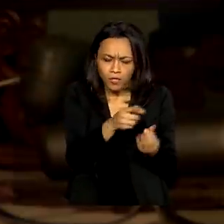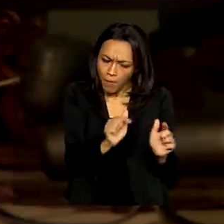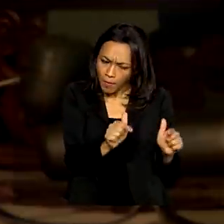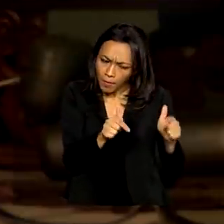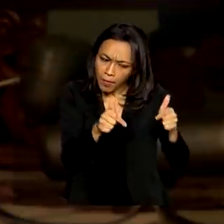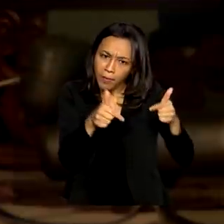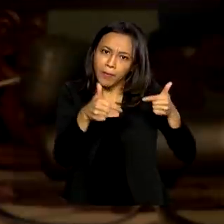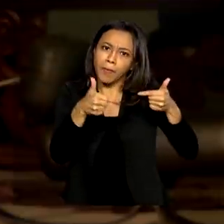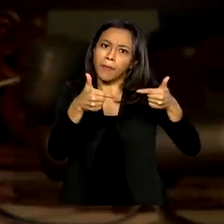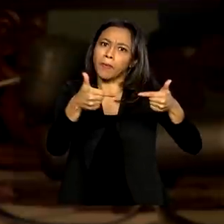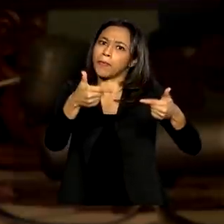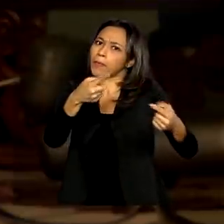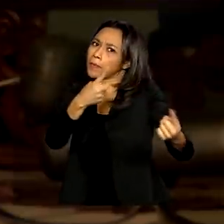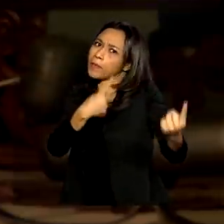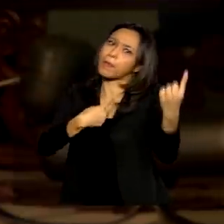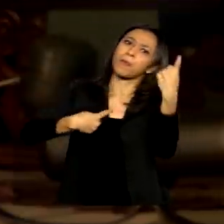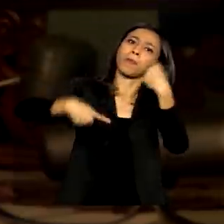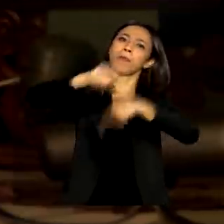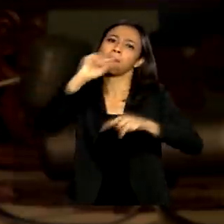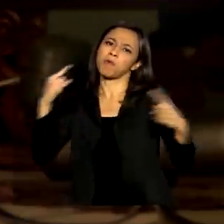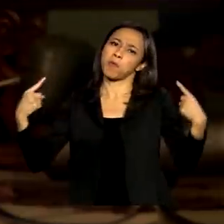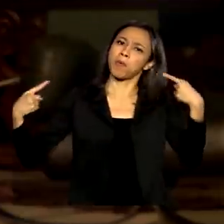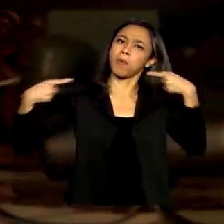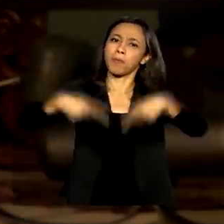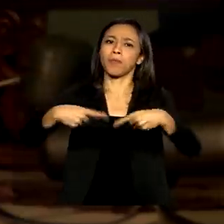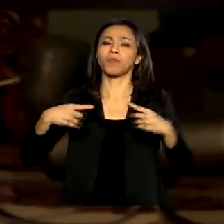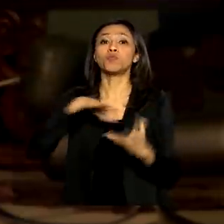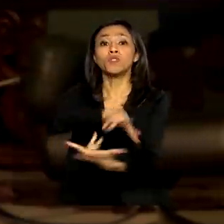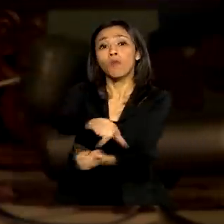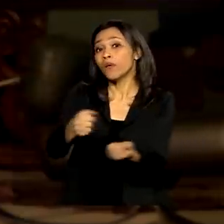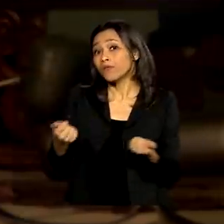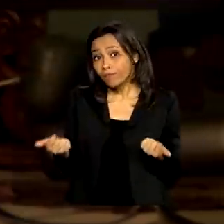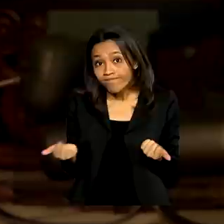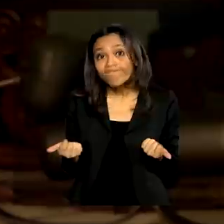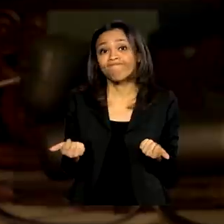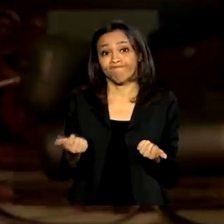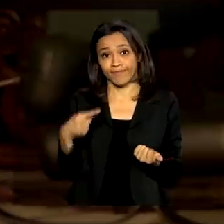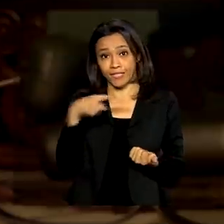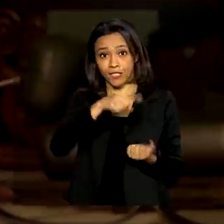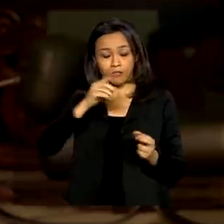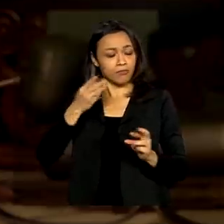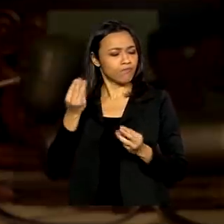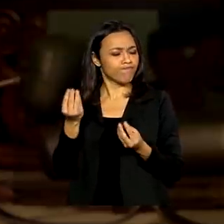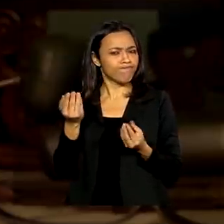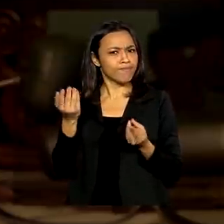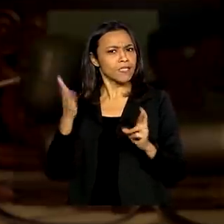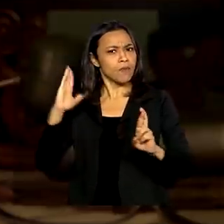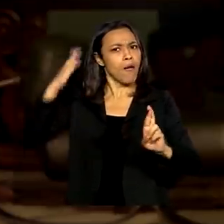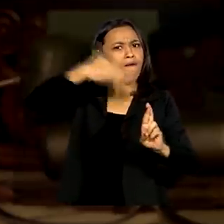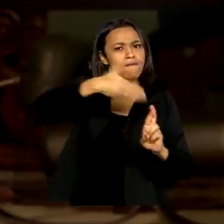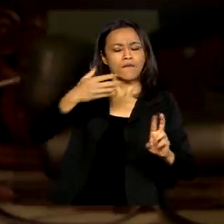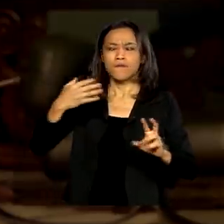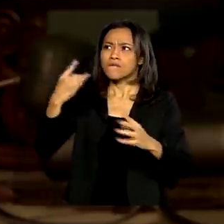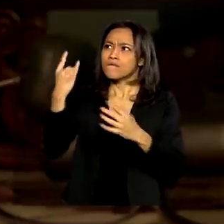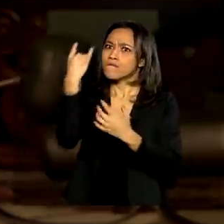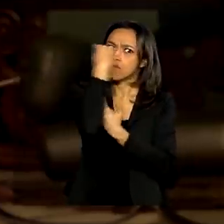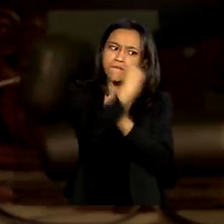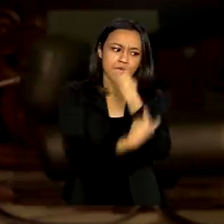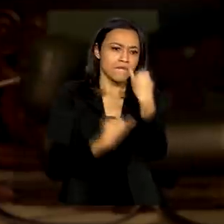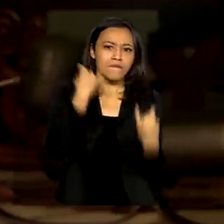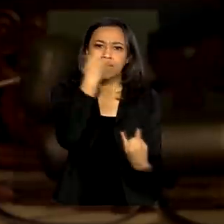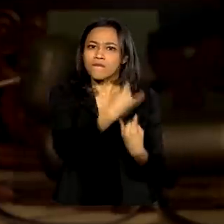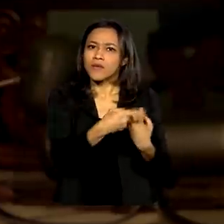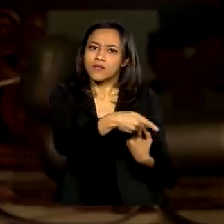possa efetivamente se tornar competitiva mundialmente e se tornar um grande atrativo de recursos